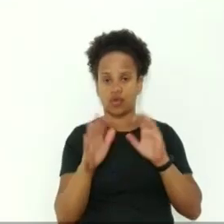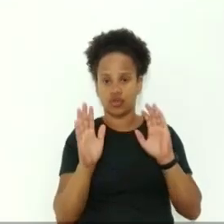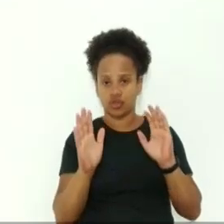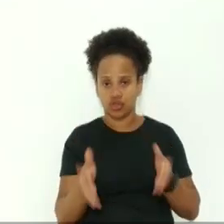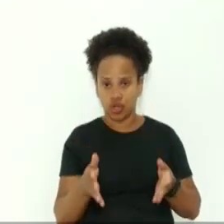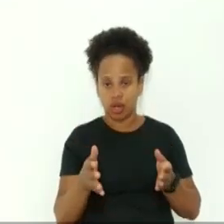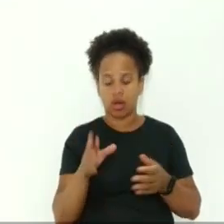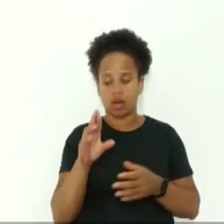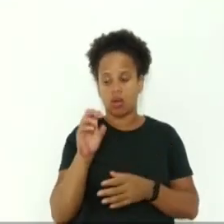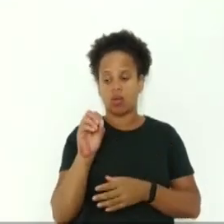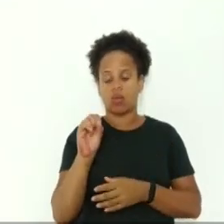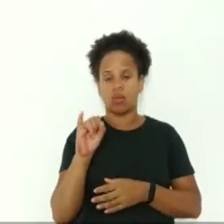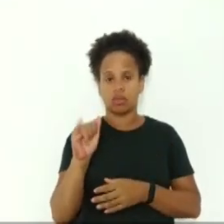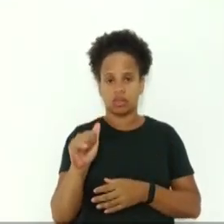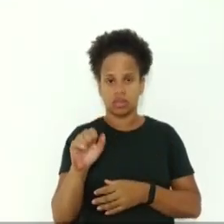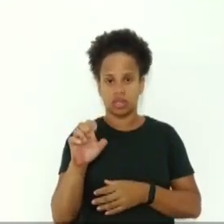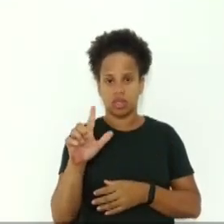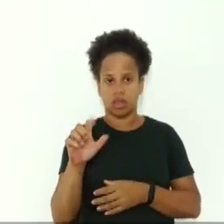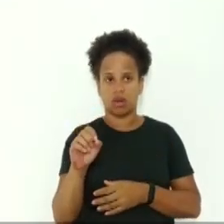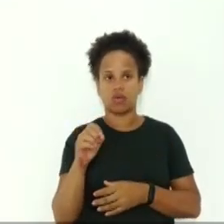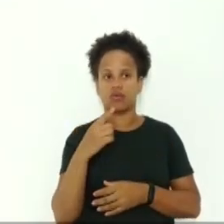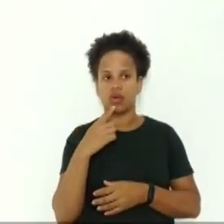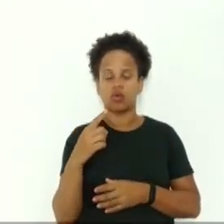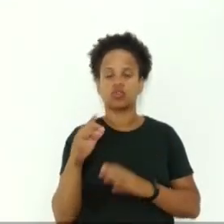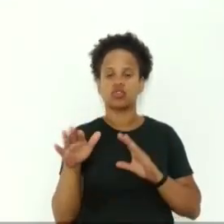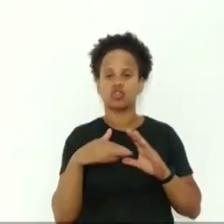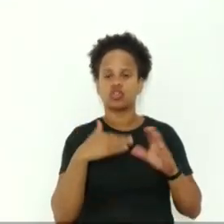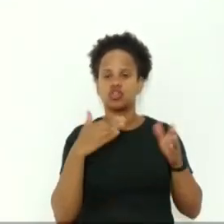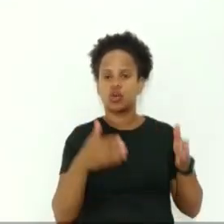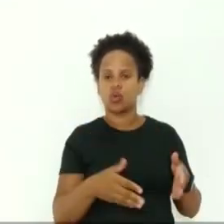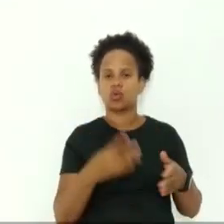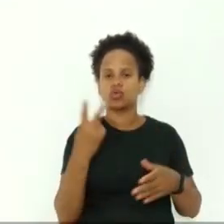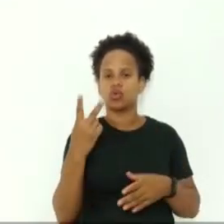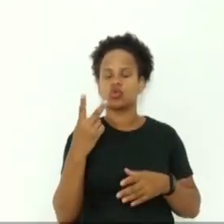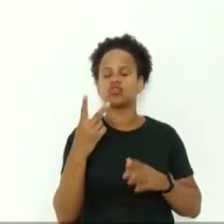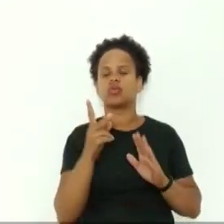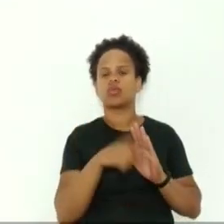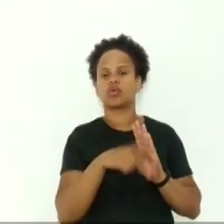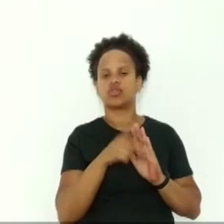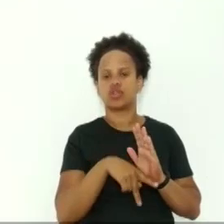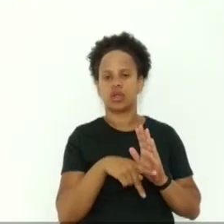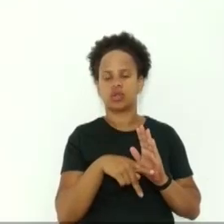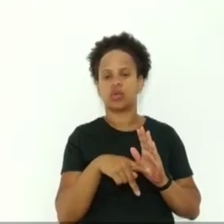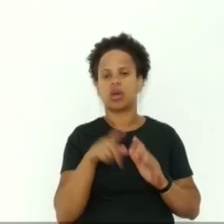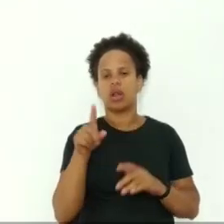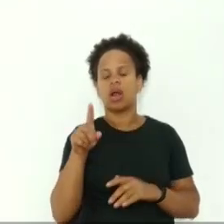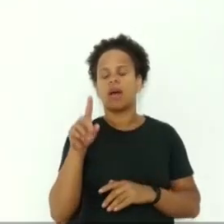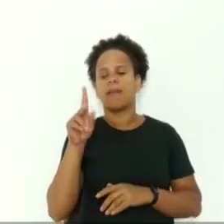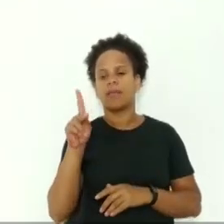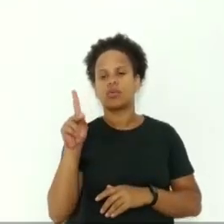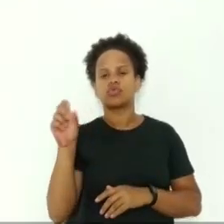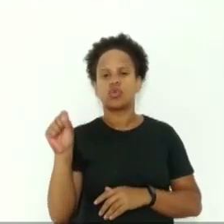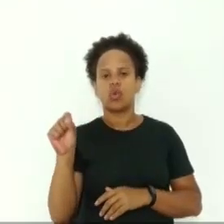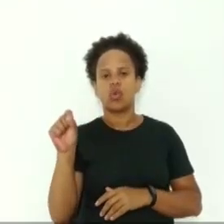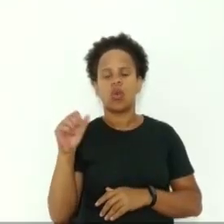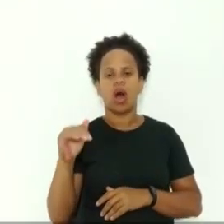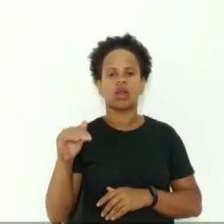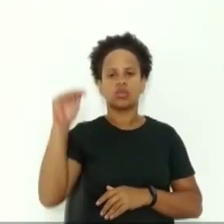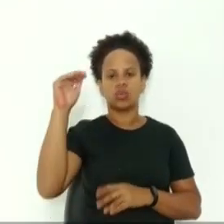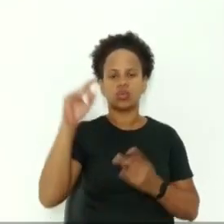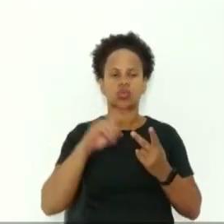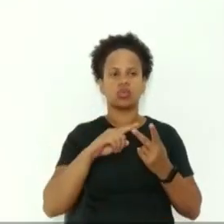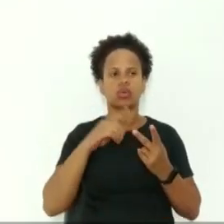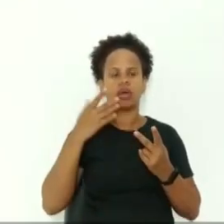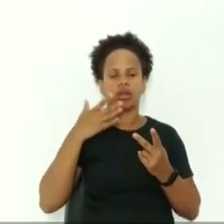projetos na casa um deles de continuidade de serviço que é referente ao pronto-socorro adulto e infantil então a gente convocou também uma extraordinária para quarta